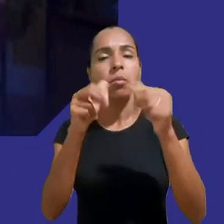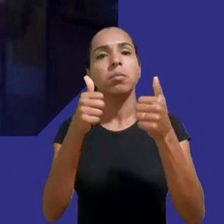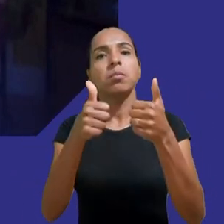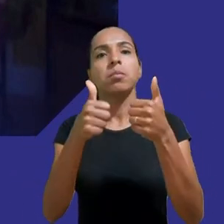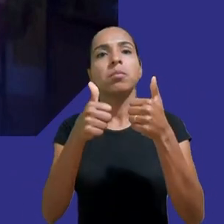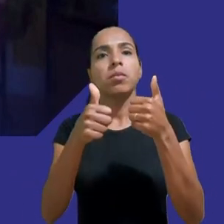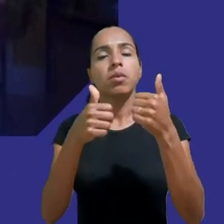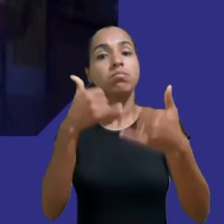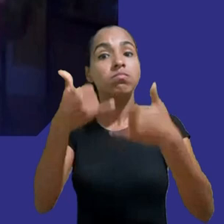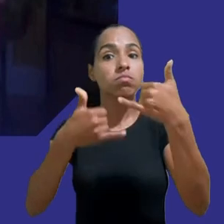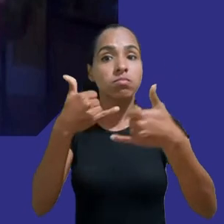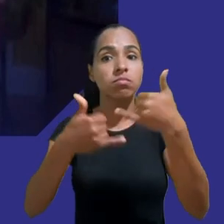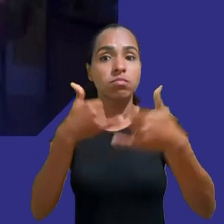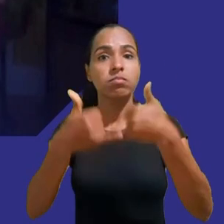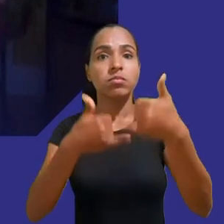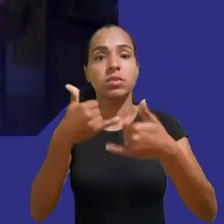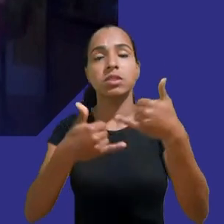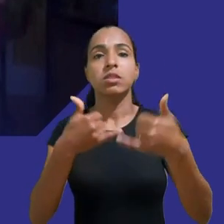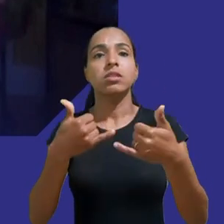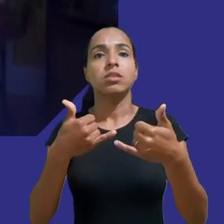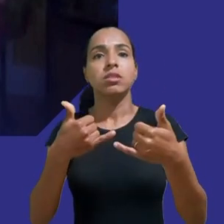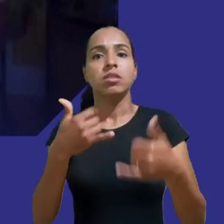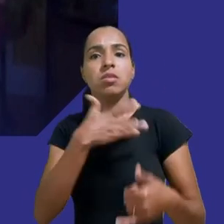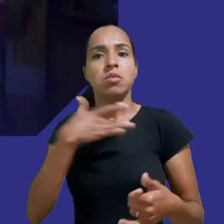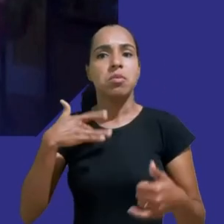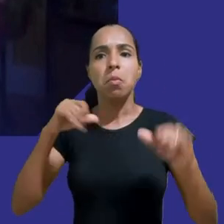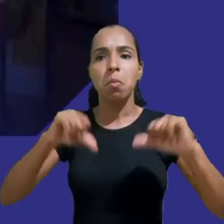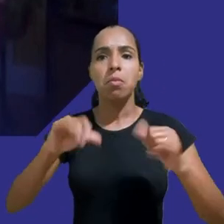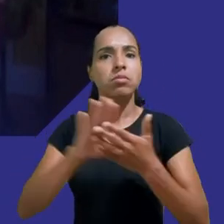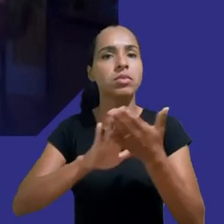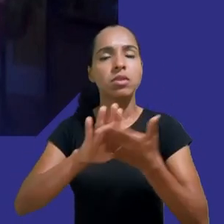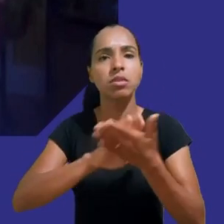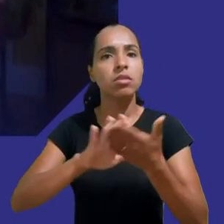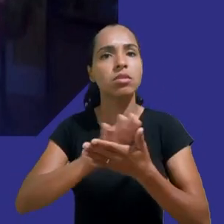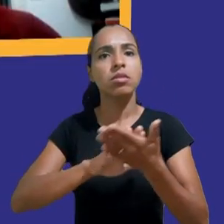prejudicial e que não se apoiem nessas práticas abusivas